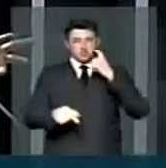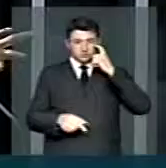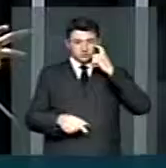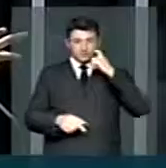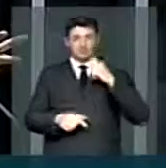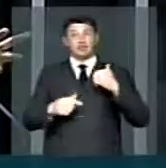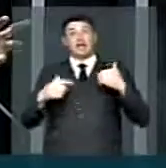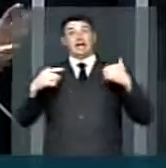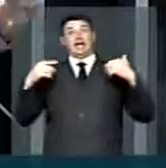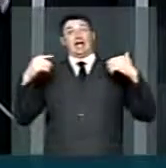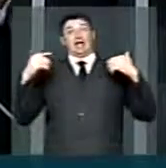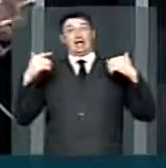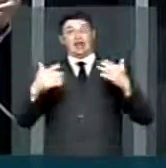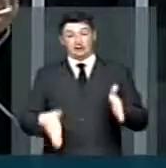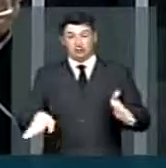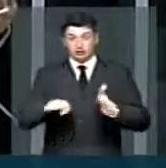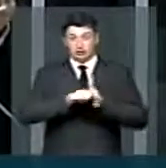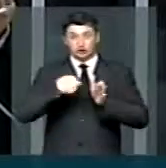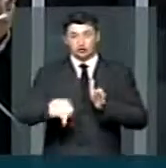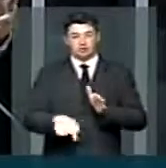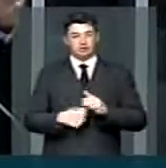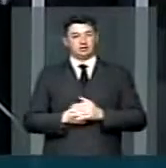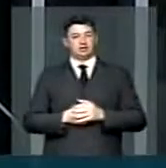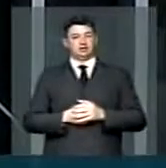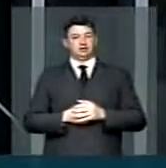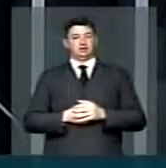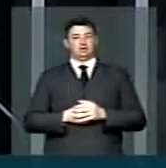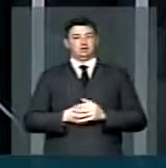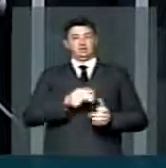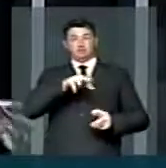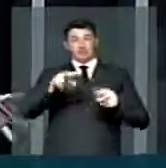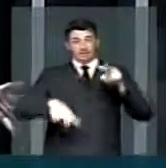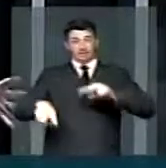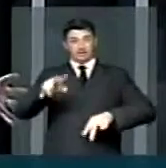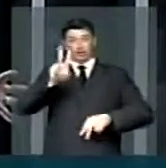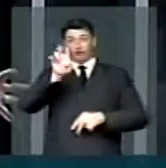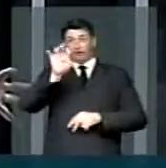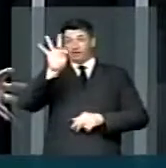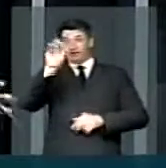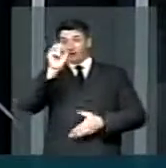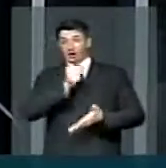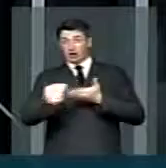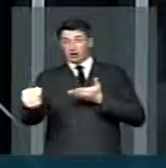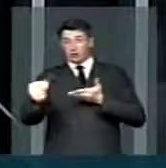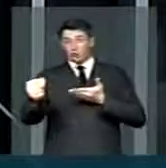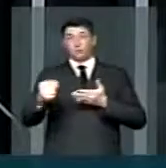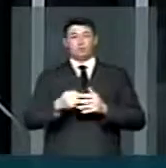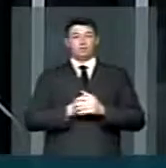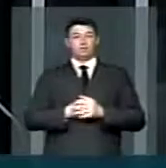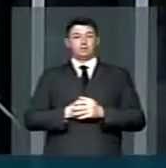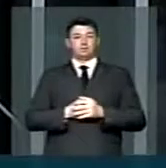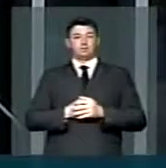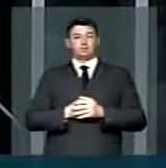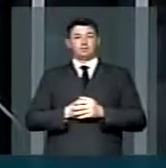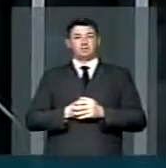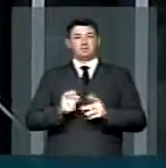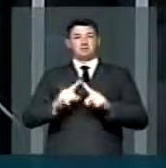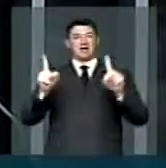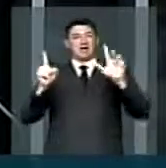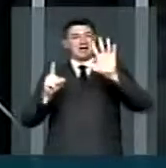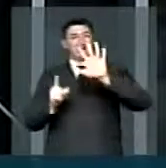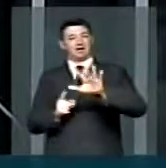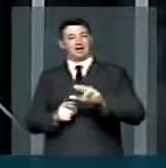vem a esta casa para ser apreciado o veto e por uma vez